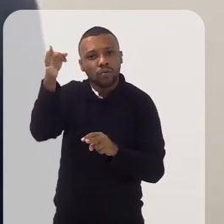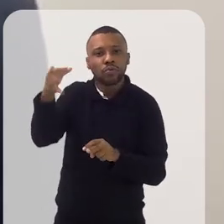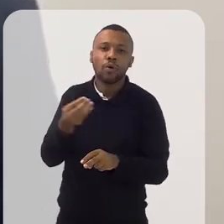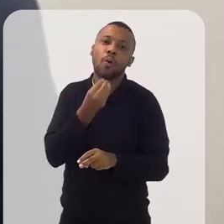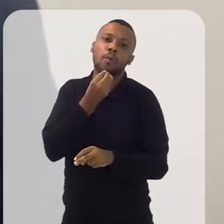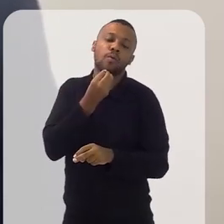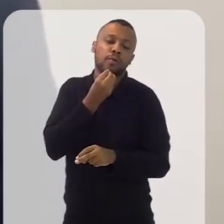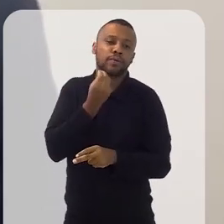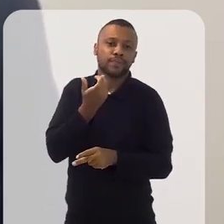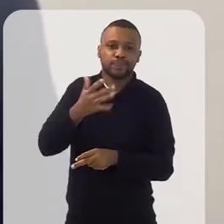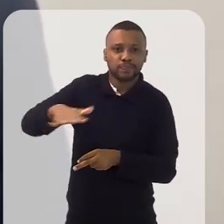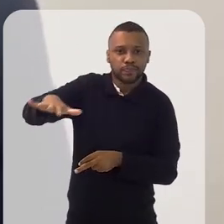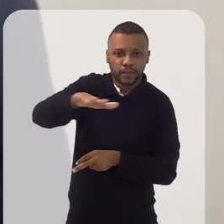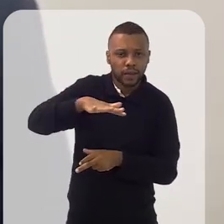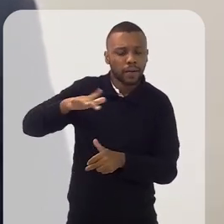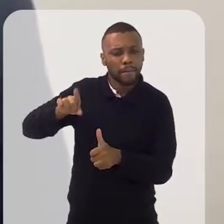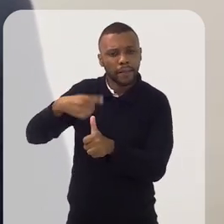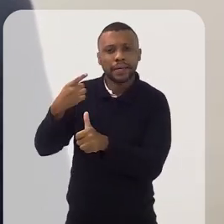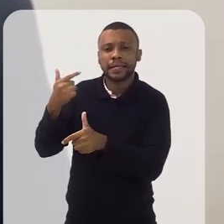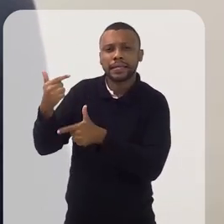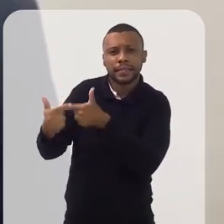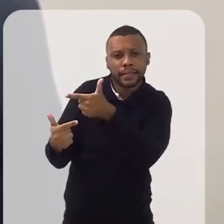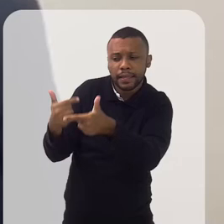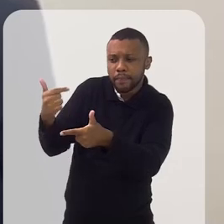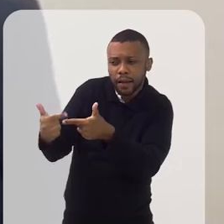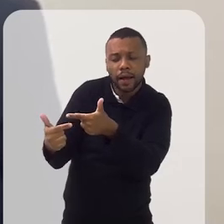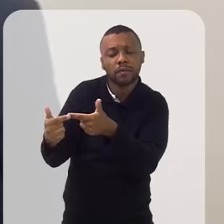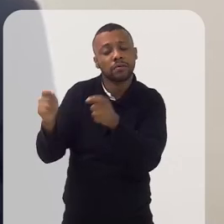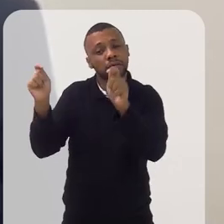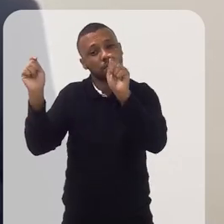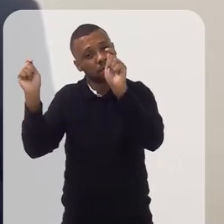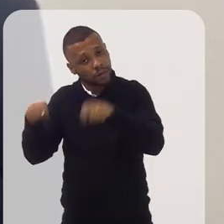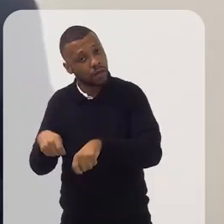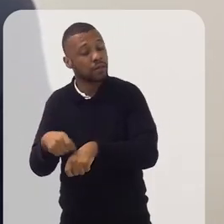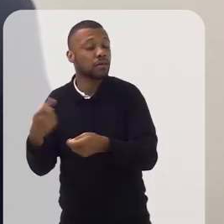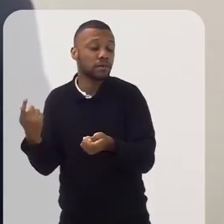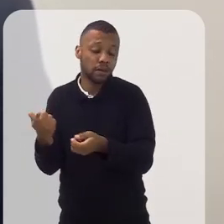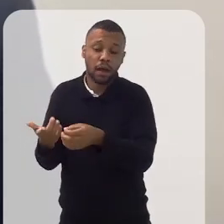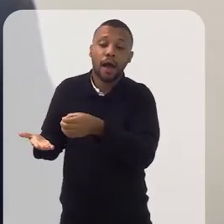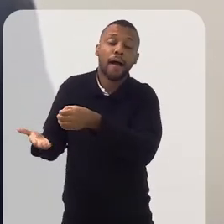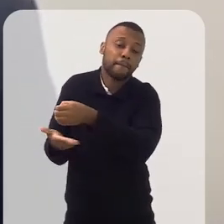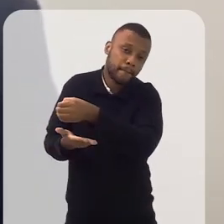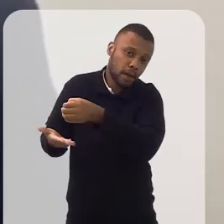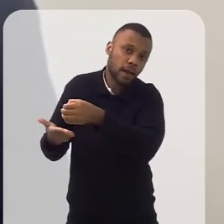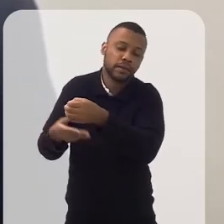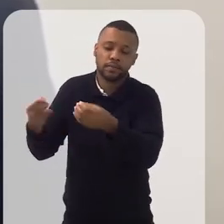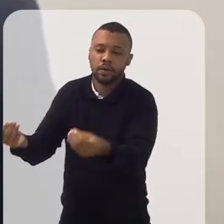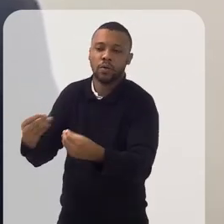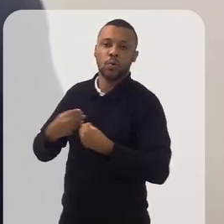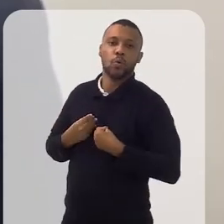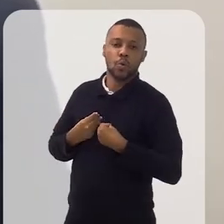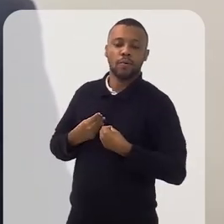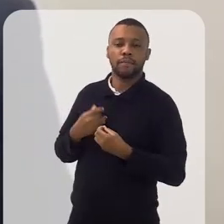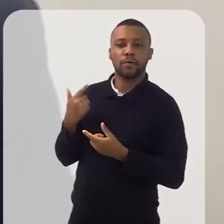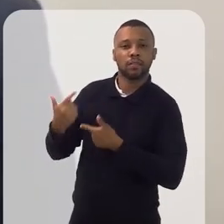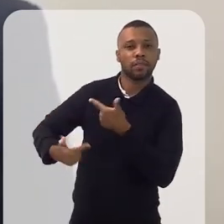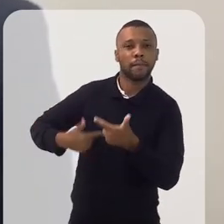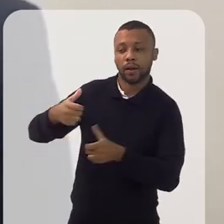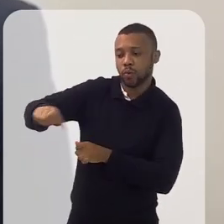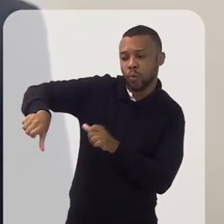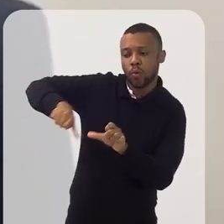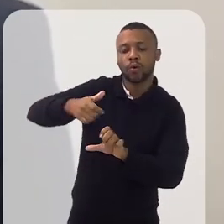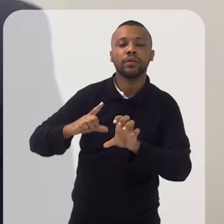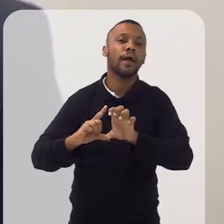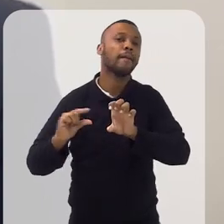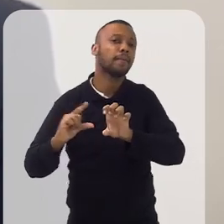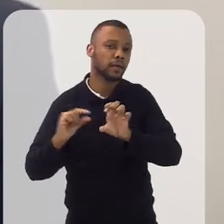oportunidades, que, primeiro, aquela atividade de subsistência poderia servir como base para esses